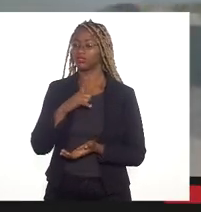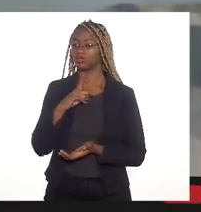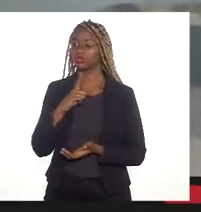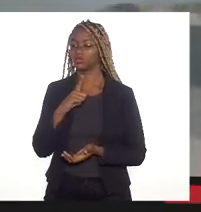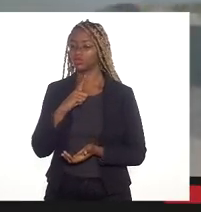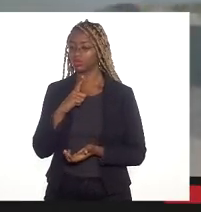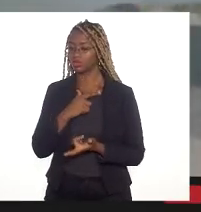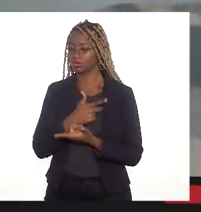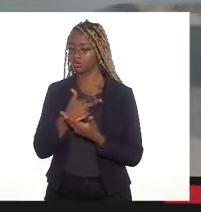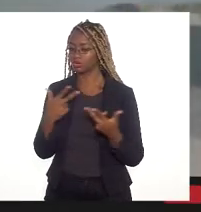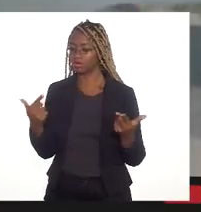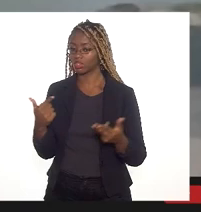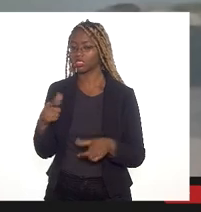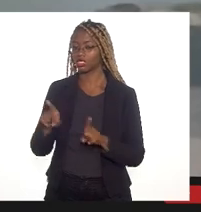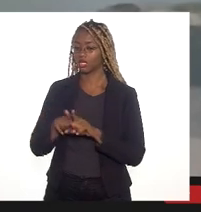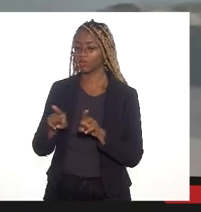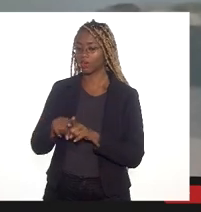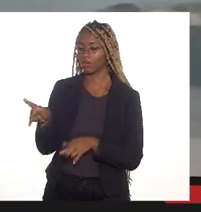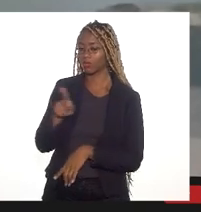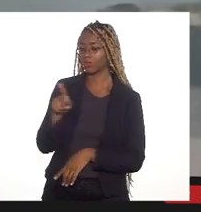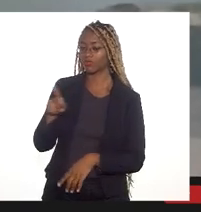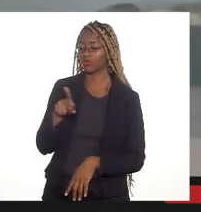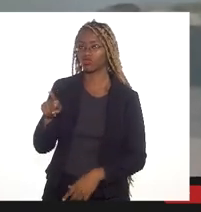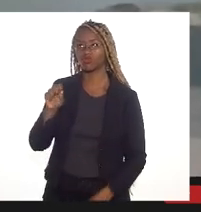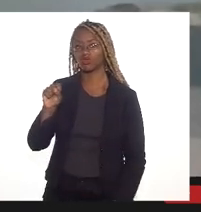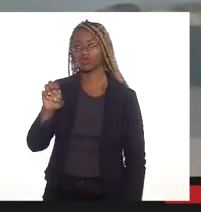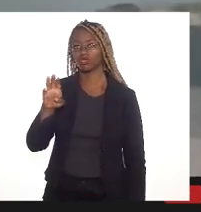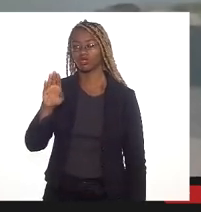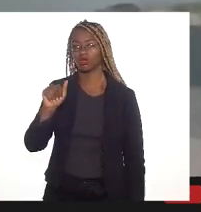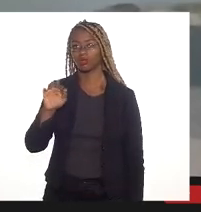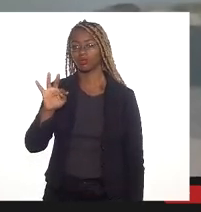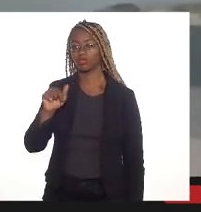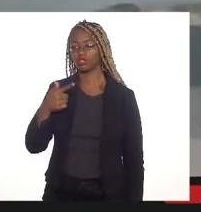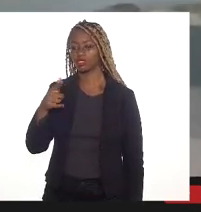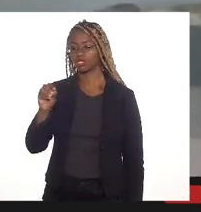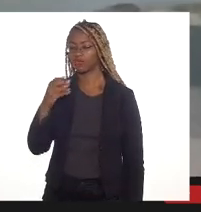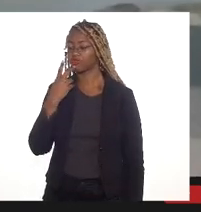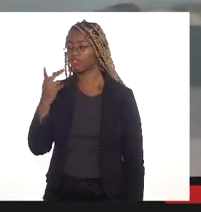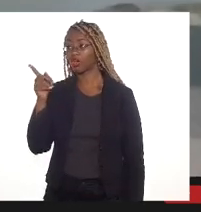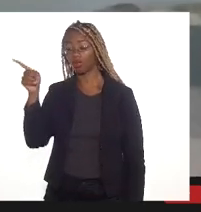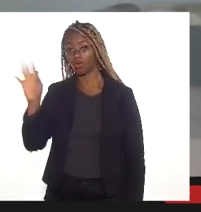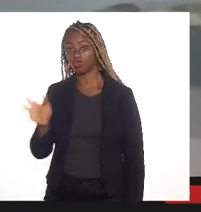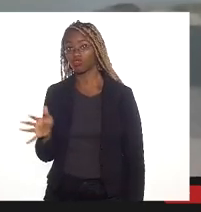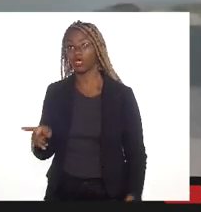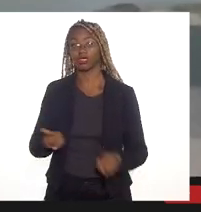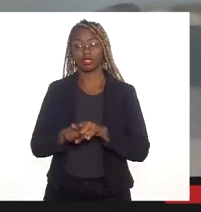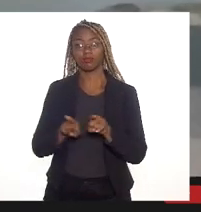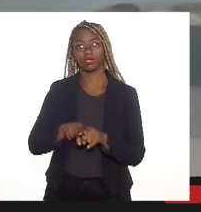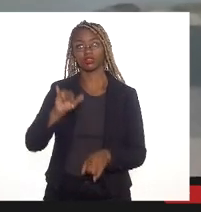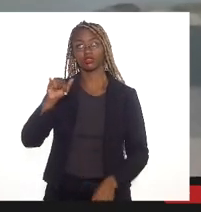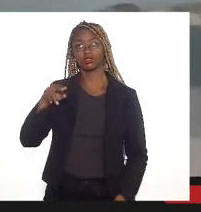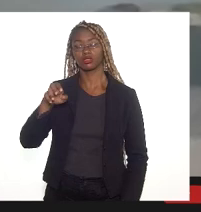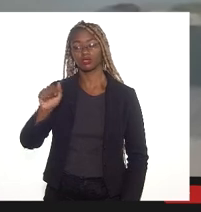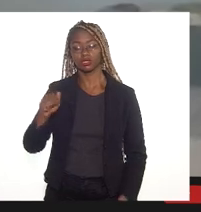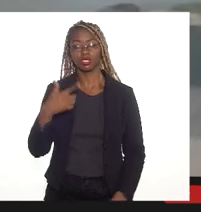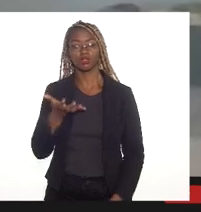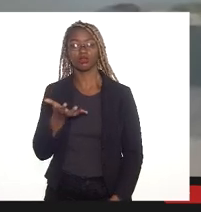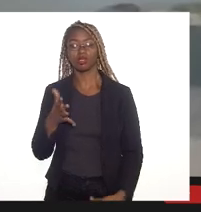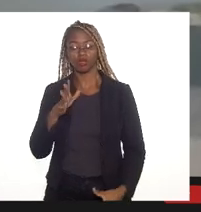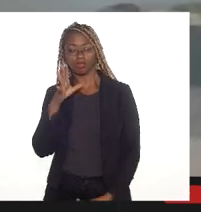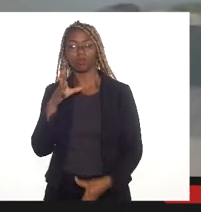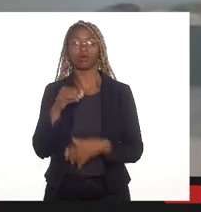disso, que inclusive o professor Sebastião abordou, o que foi abordado pelo INEA, a corroborar alguns